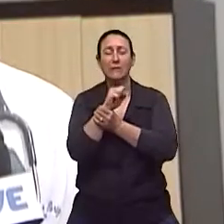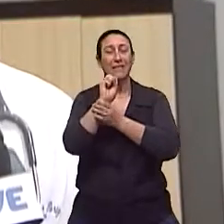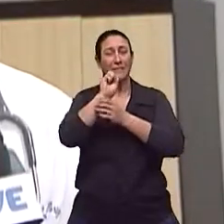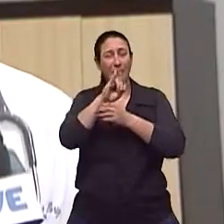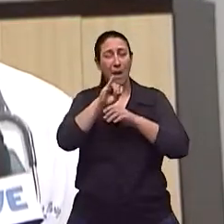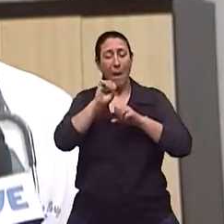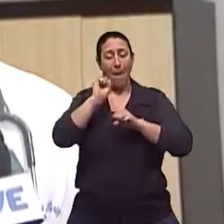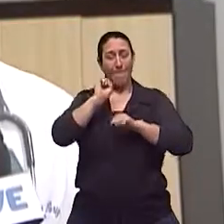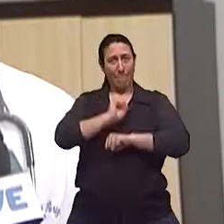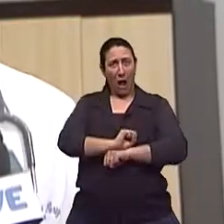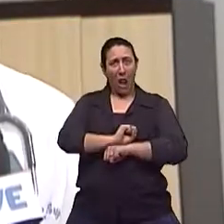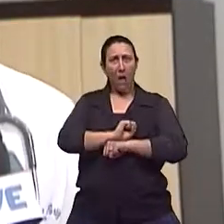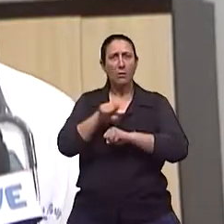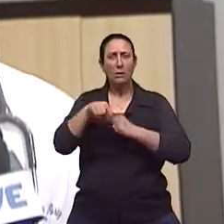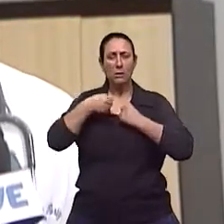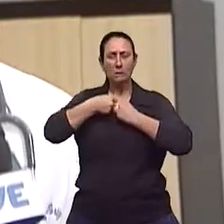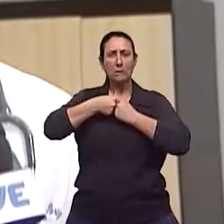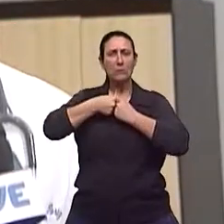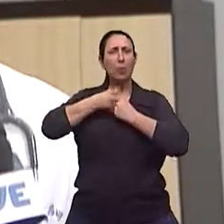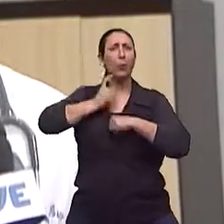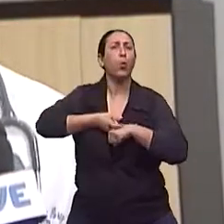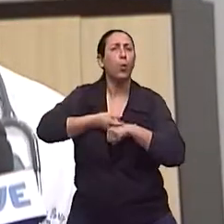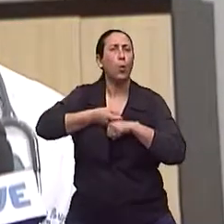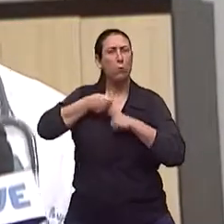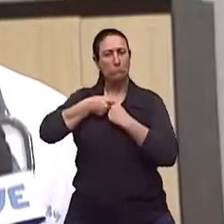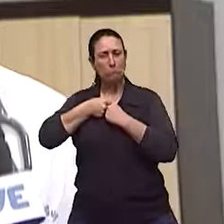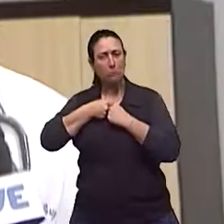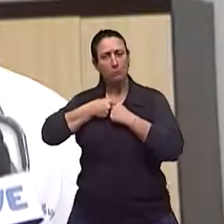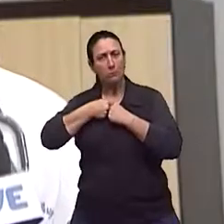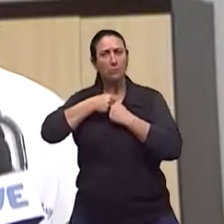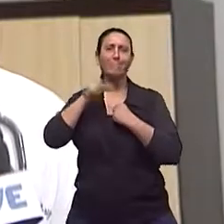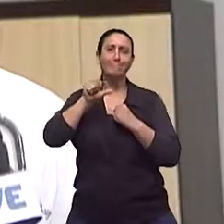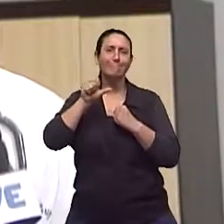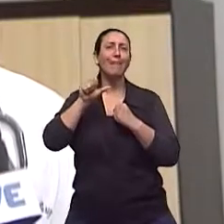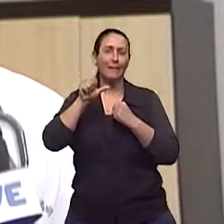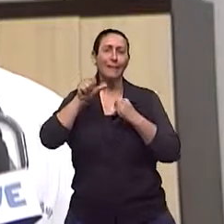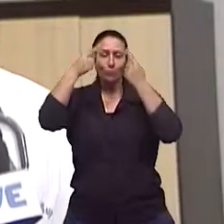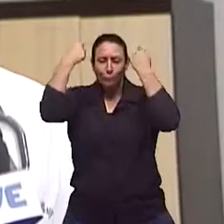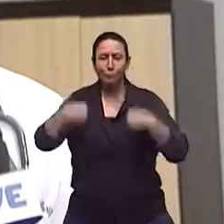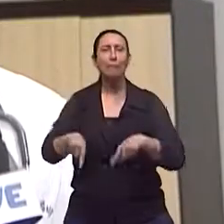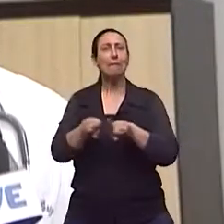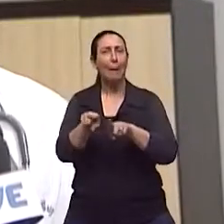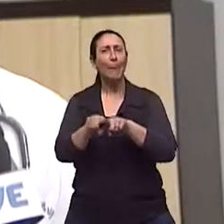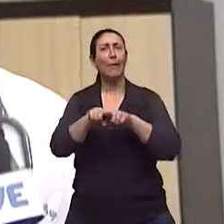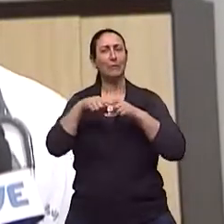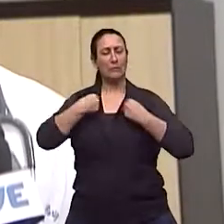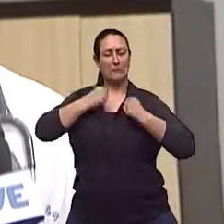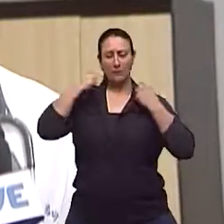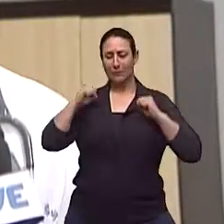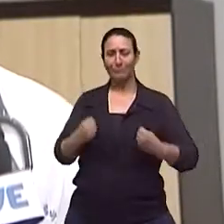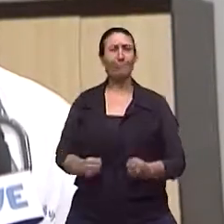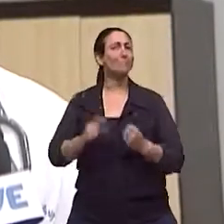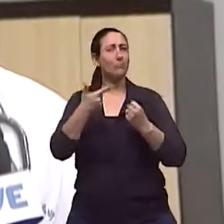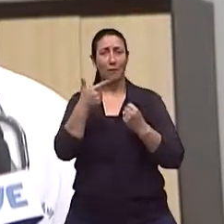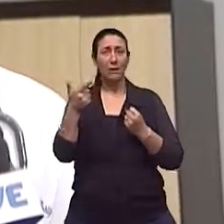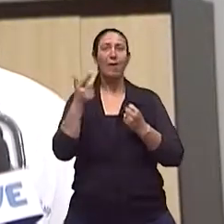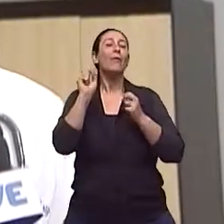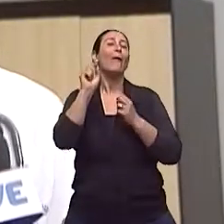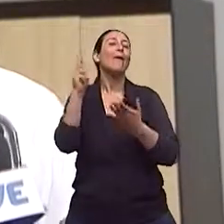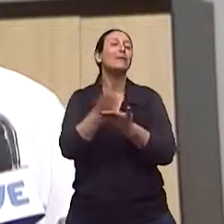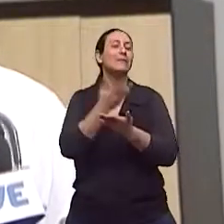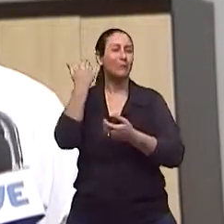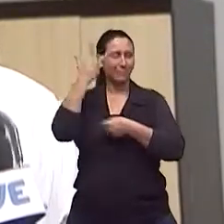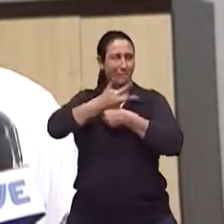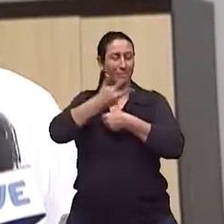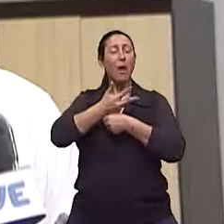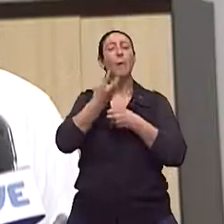atrofia não só a musculatura, mas todo o acoplamento neuromuscular. Então, é muito importante. Antigamente, os idosos ficavam na cama muito